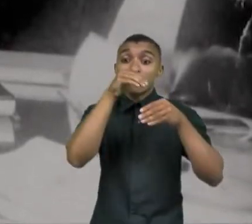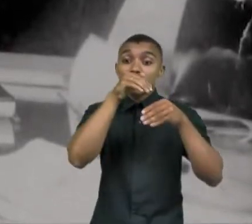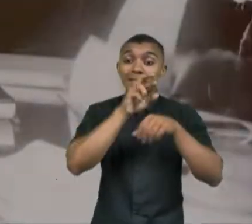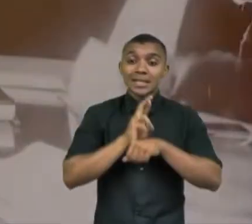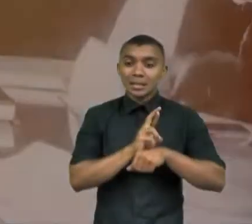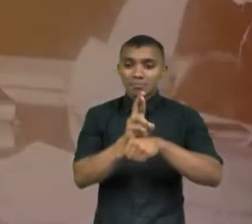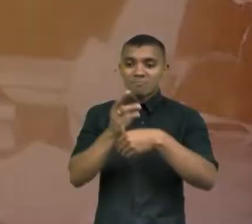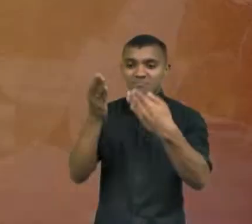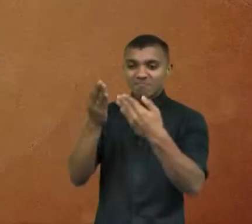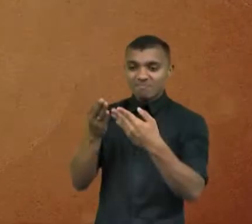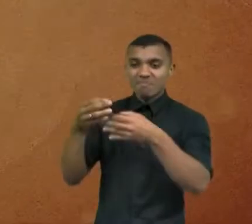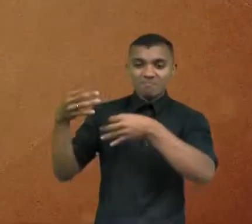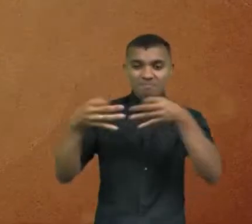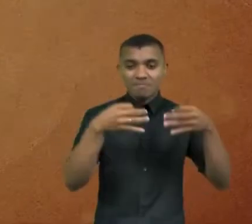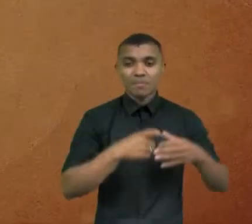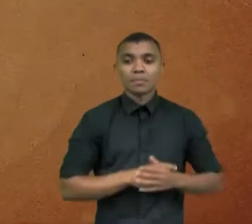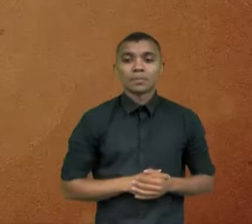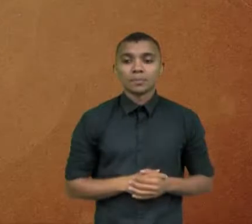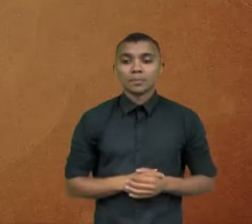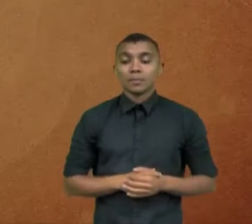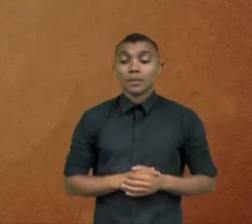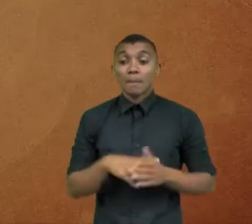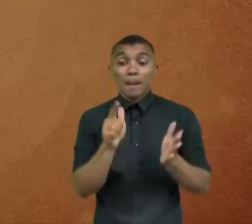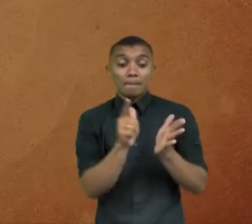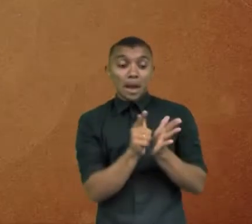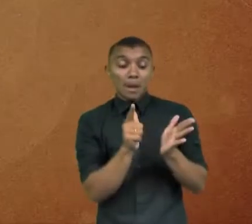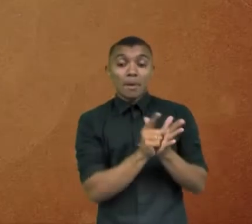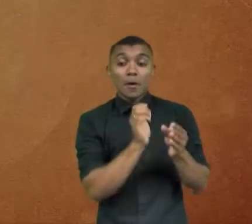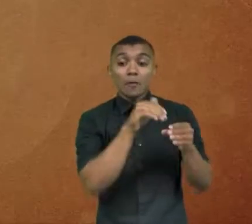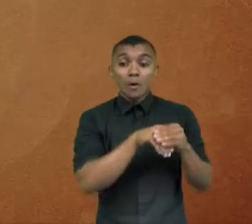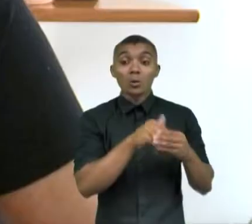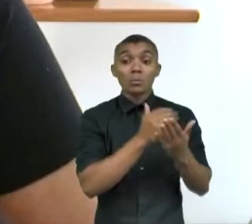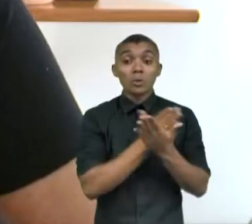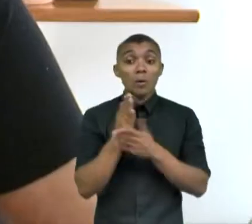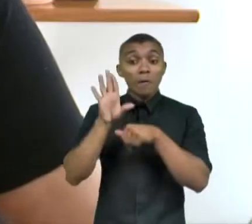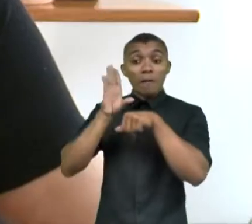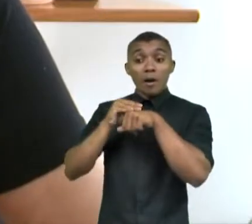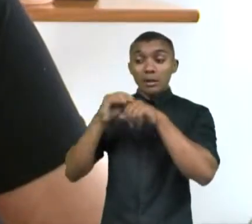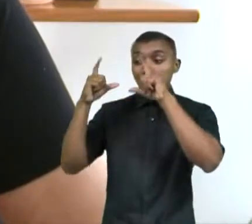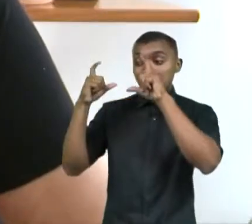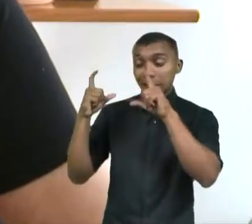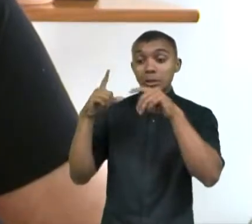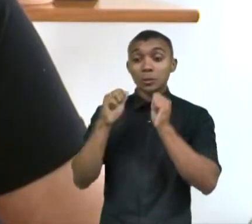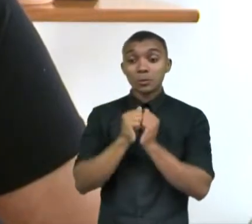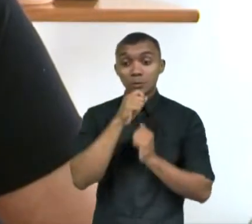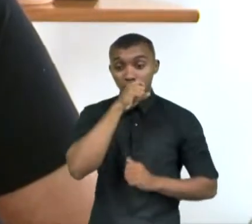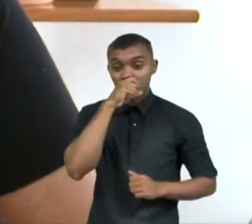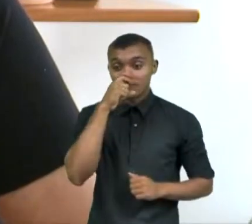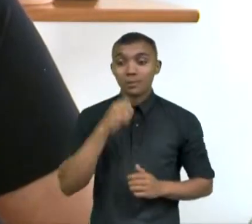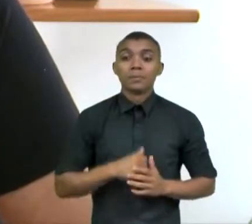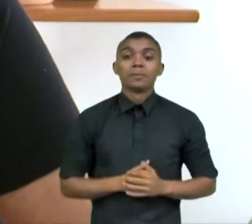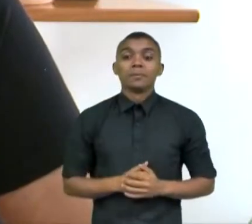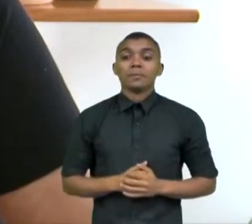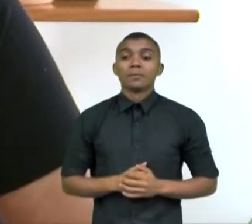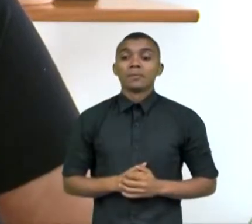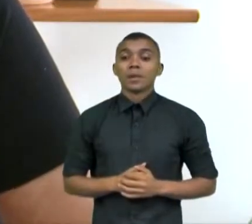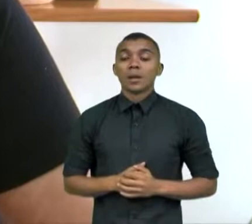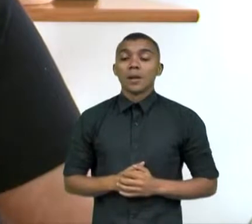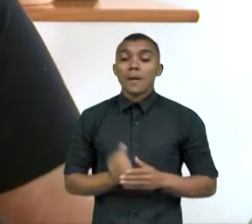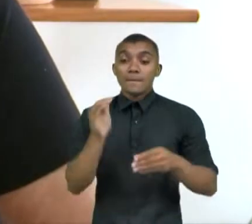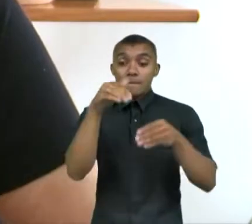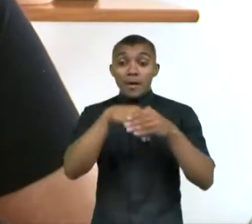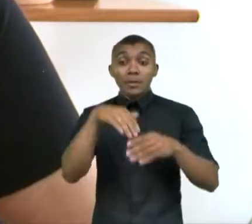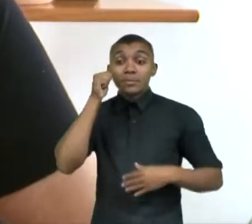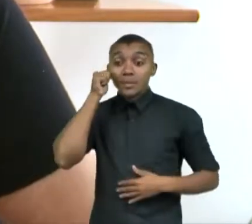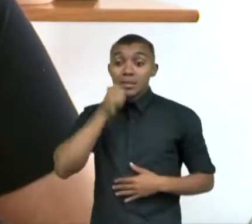proporcional. O título de eleitor passou a ter fotografia. O que explica o atraso do voto feminino? É o caráter